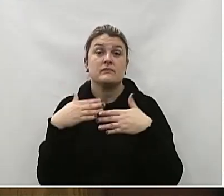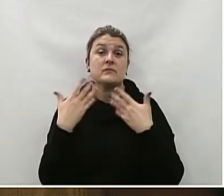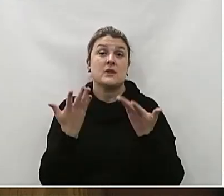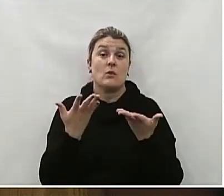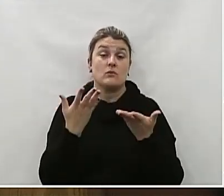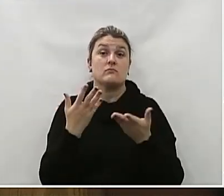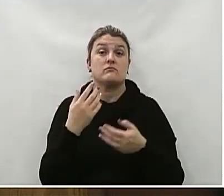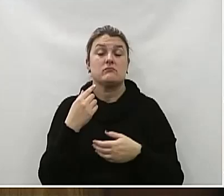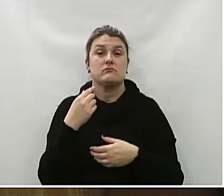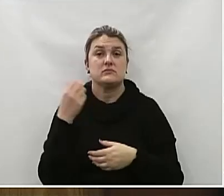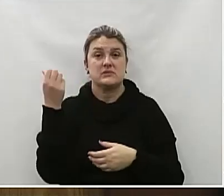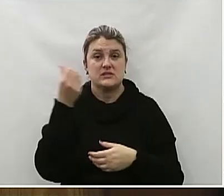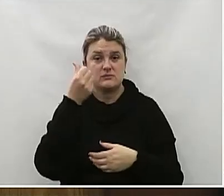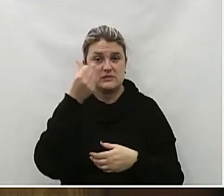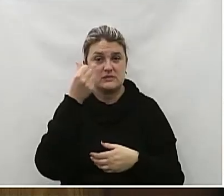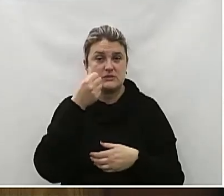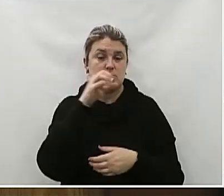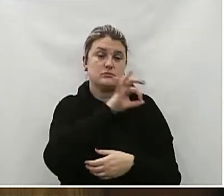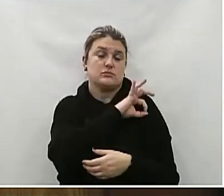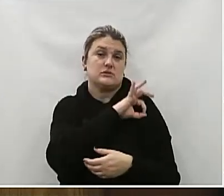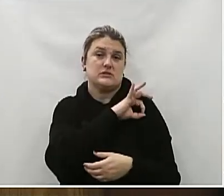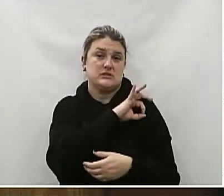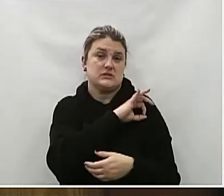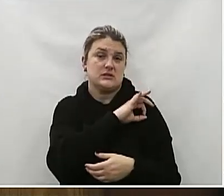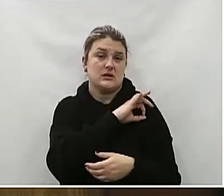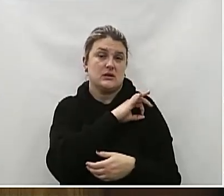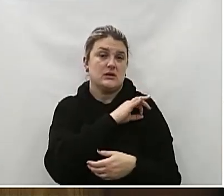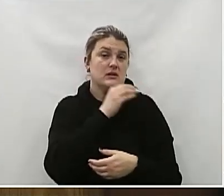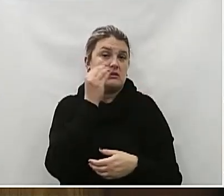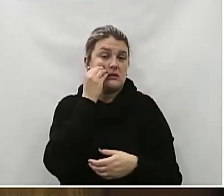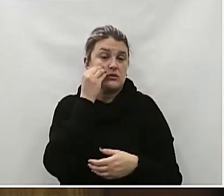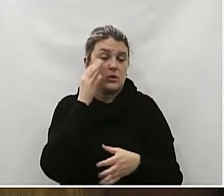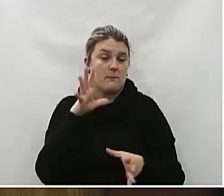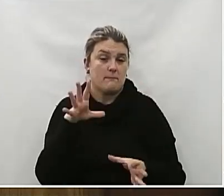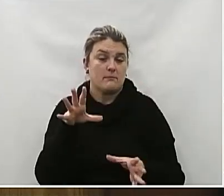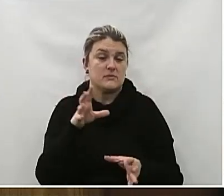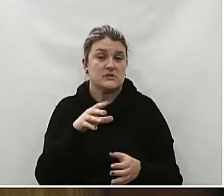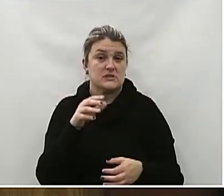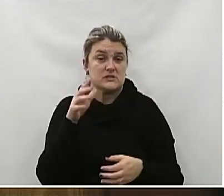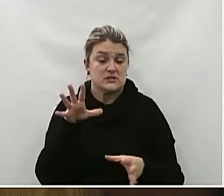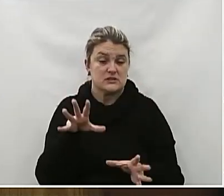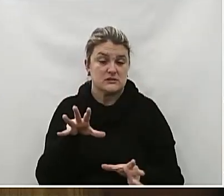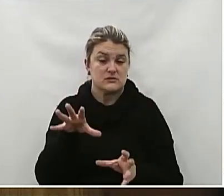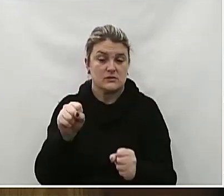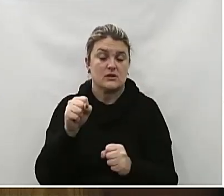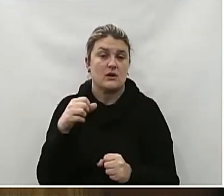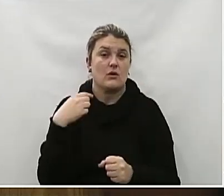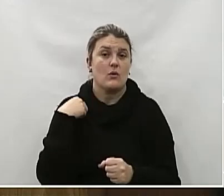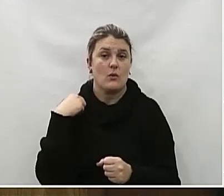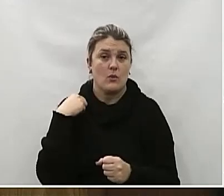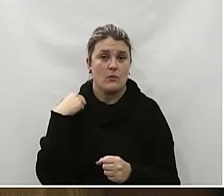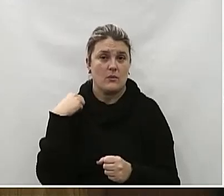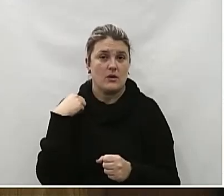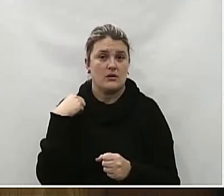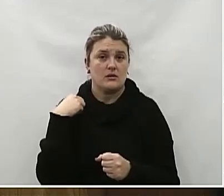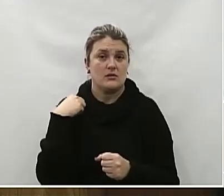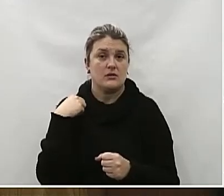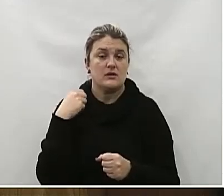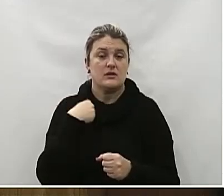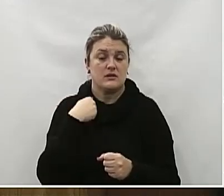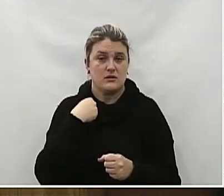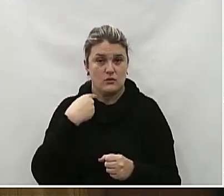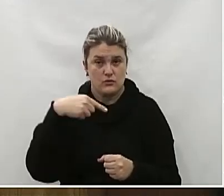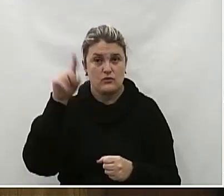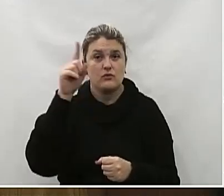Do 16º Batalhão De Polícia Militar Foi empenhada Para a abordagem Dos veículos Identificando um deles A margem da rodovia PR